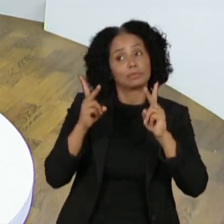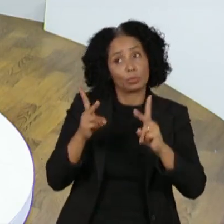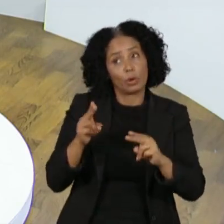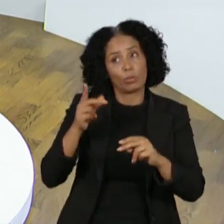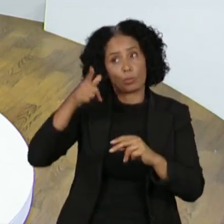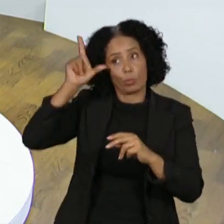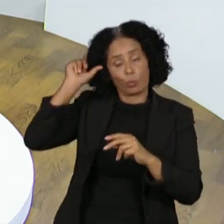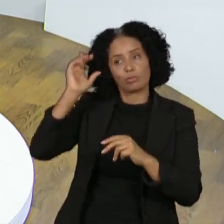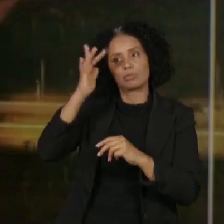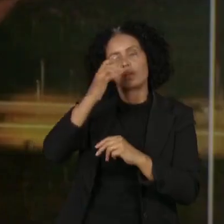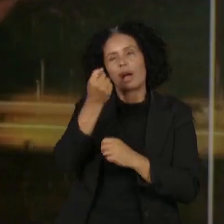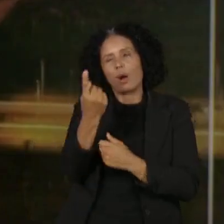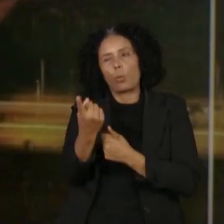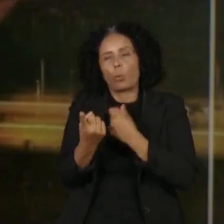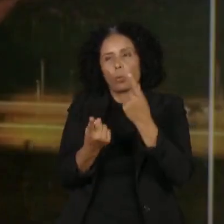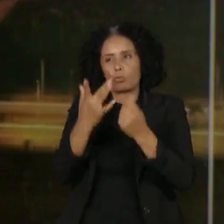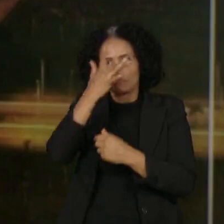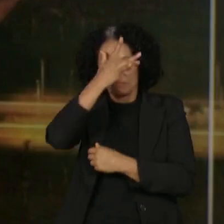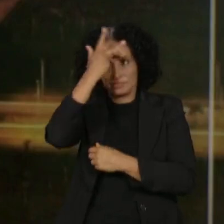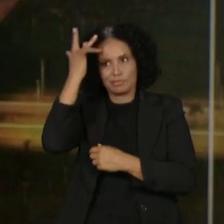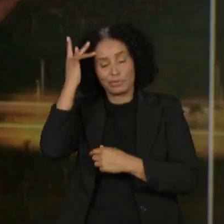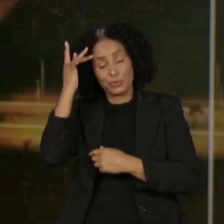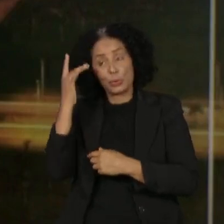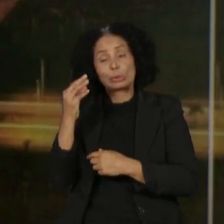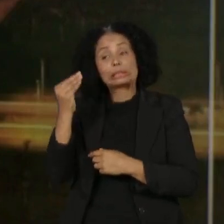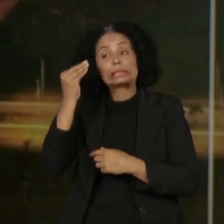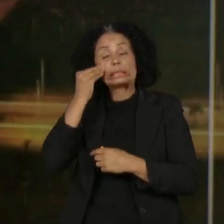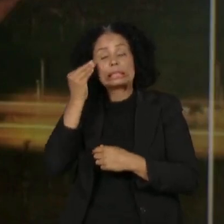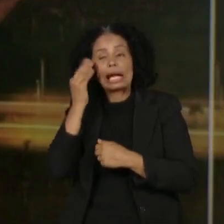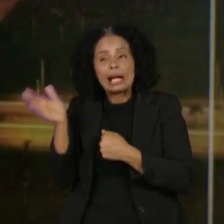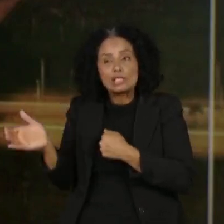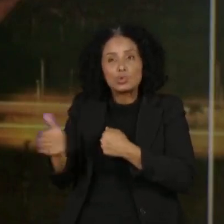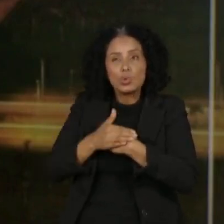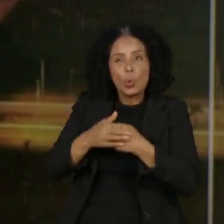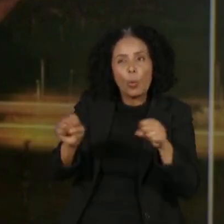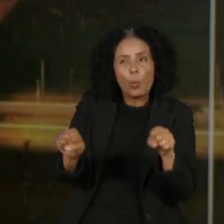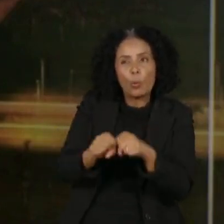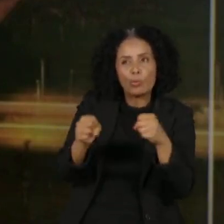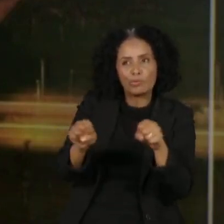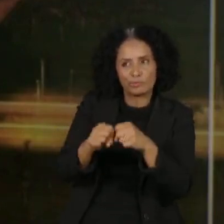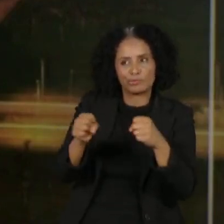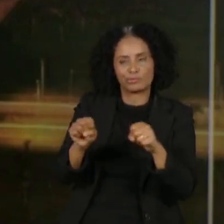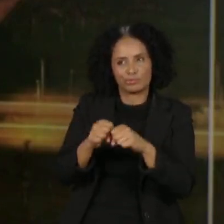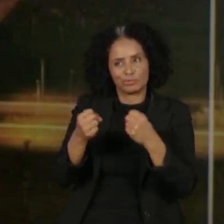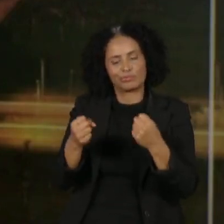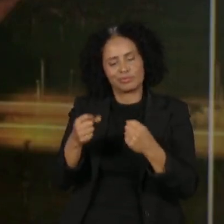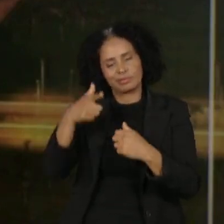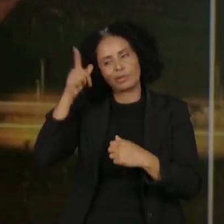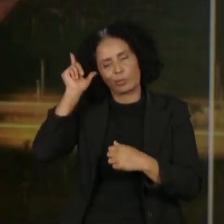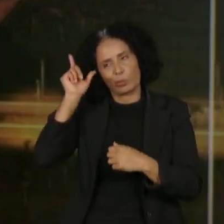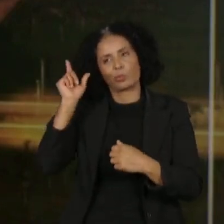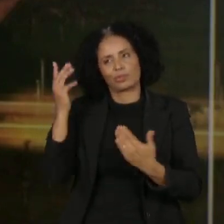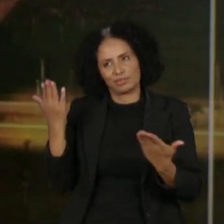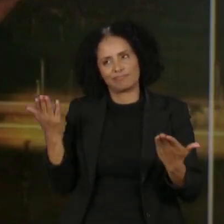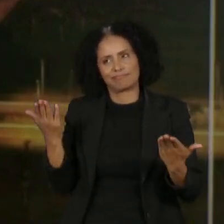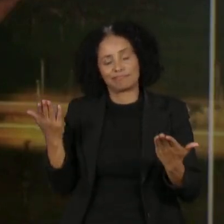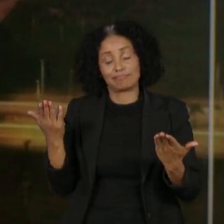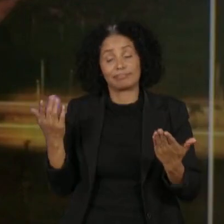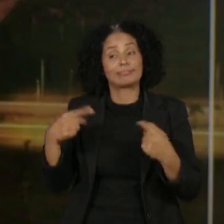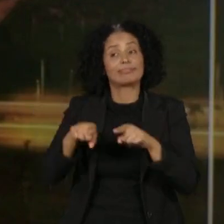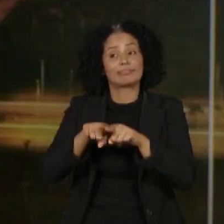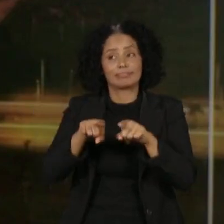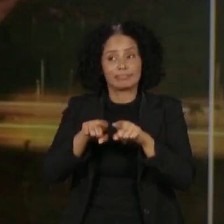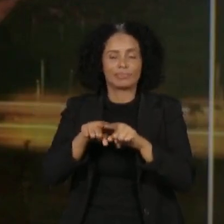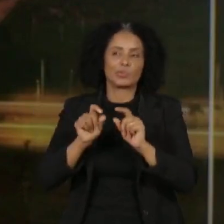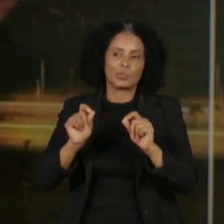ao tentar passar pano das atitudes terroristas que foram cometidas no dia de ontem aqui em Brasília. Eu acho